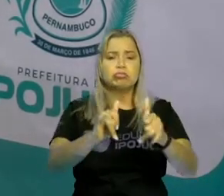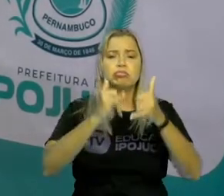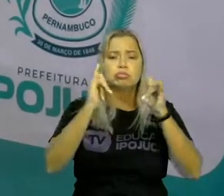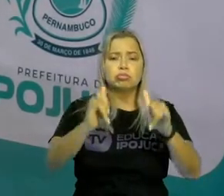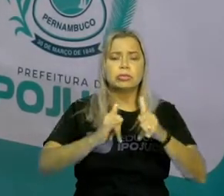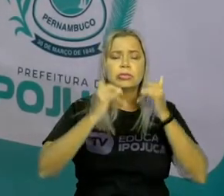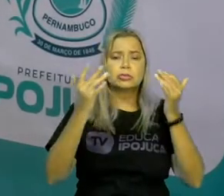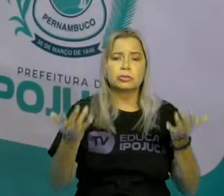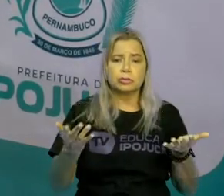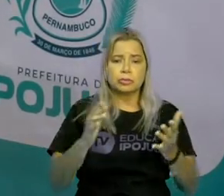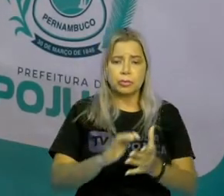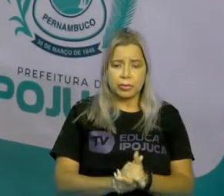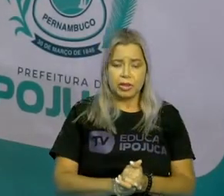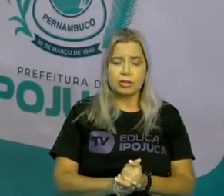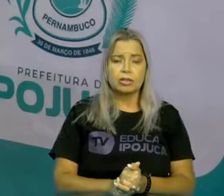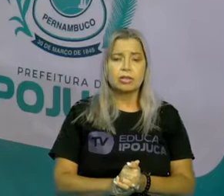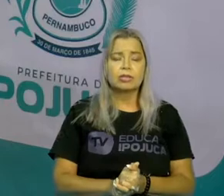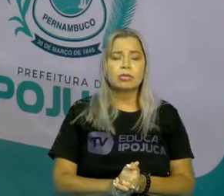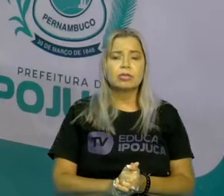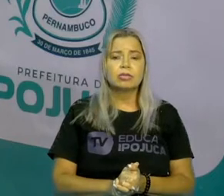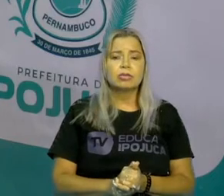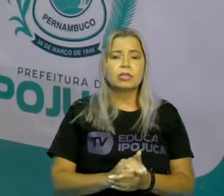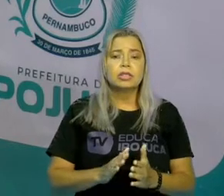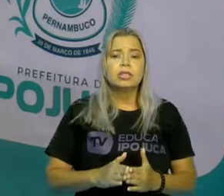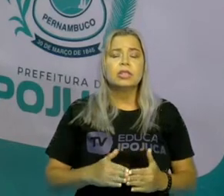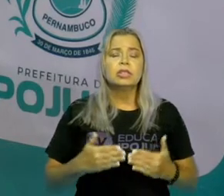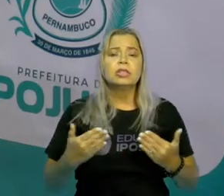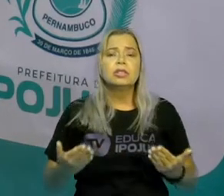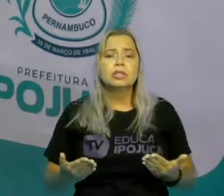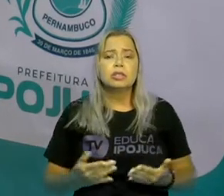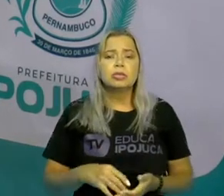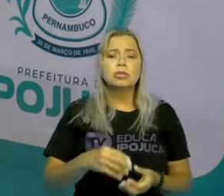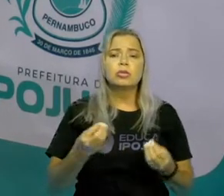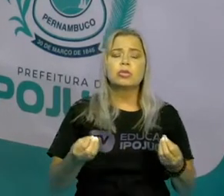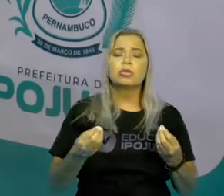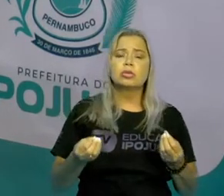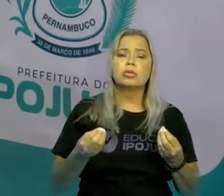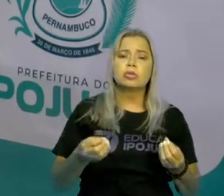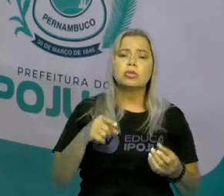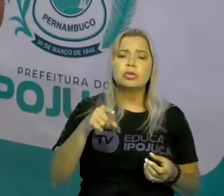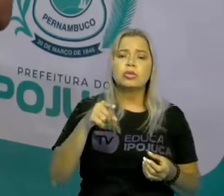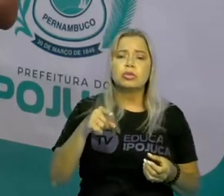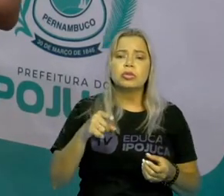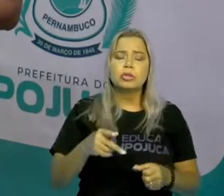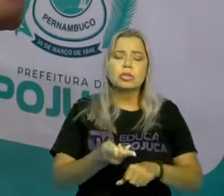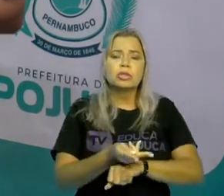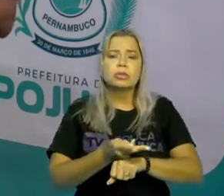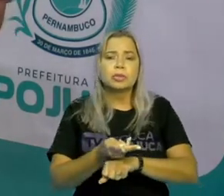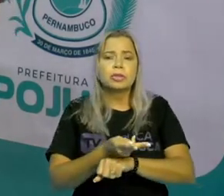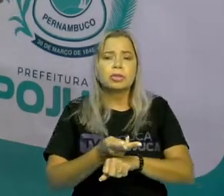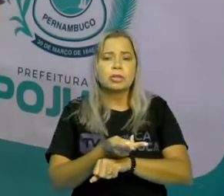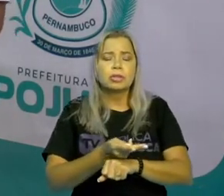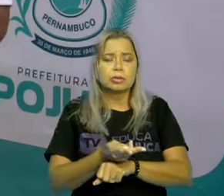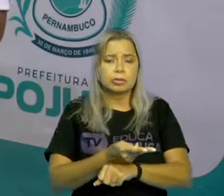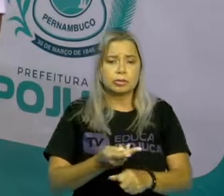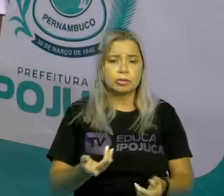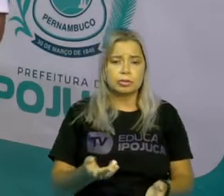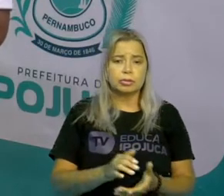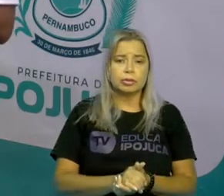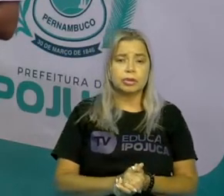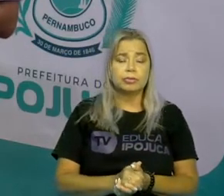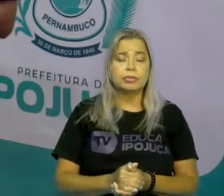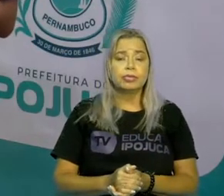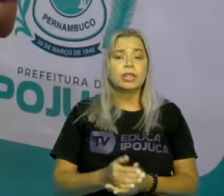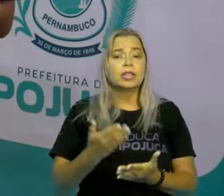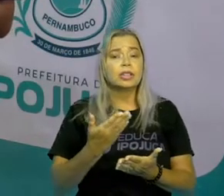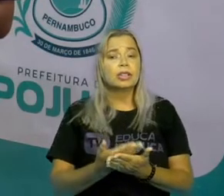viés de informação que você tem essa busca, essa coleta de informação? Então, vamos buscar aqui na nossa